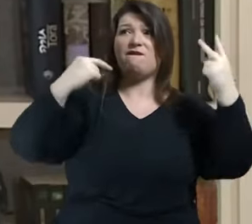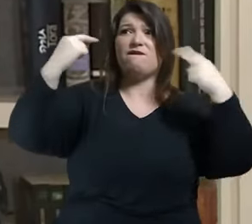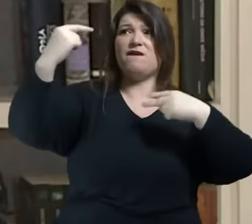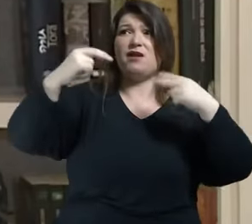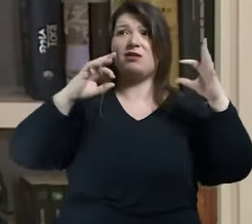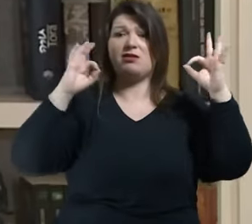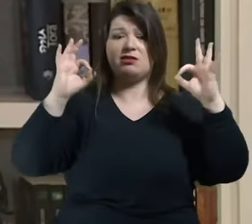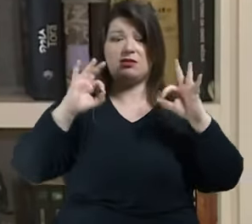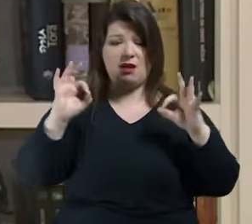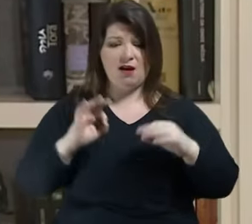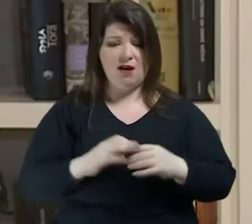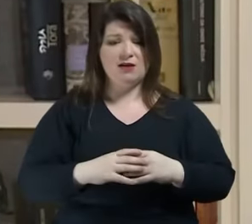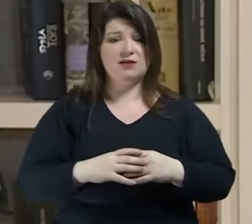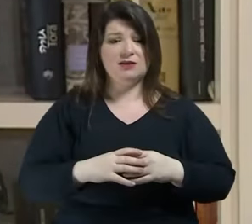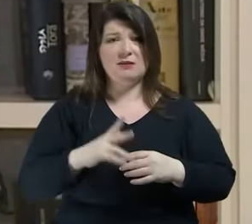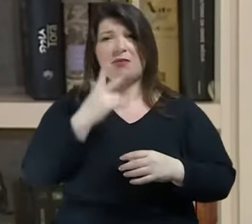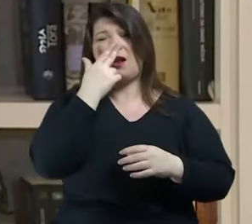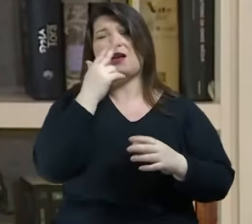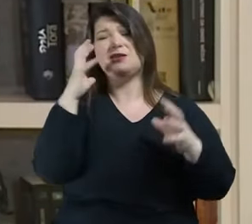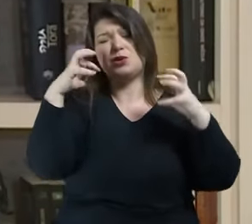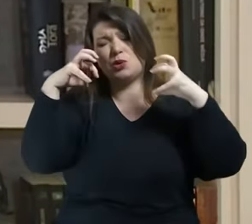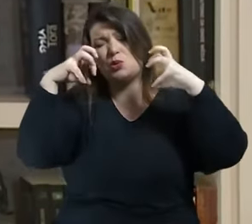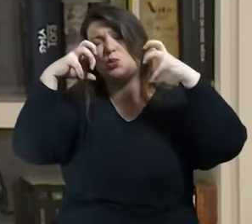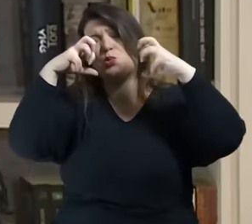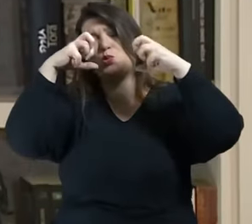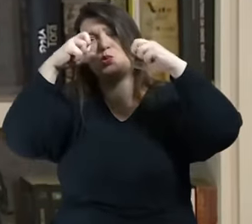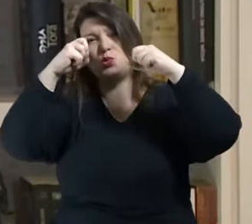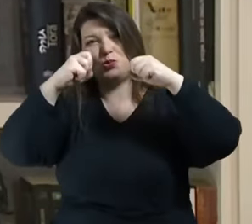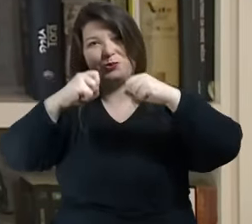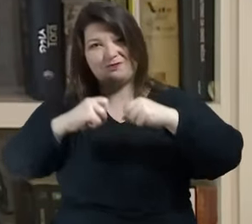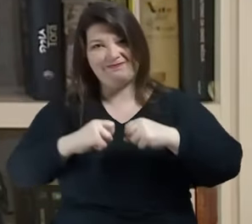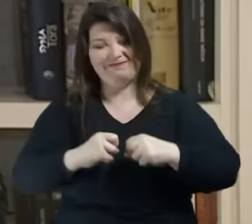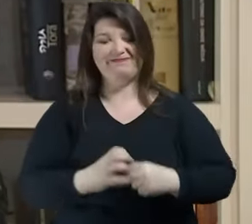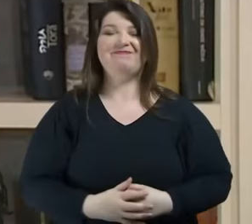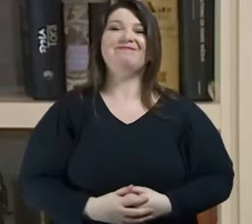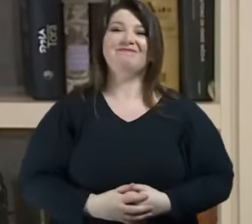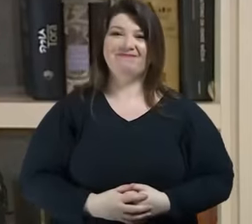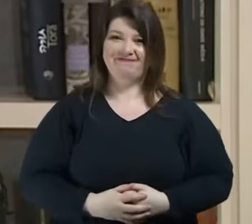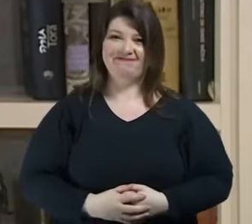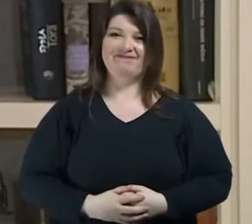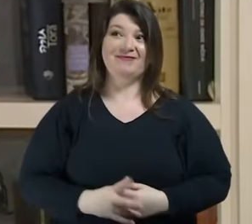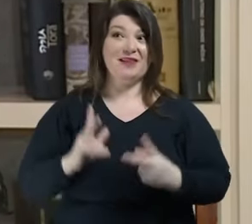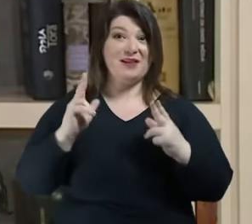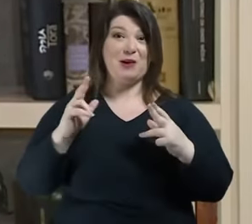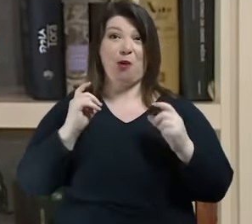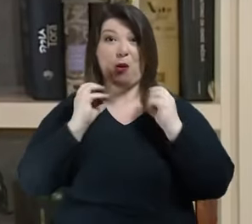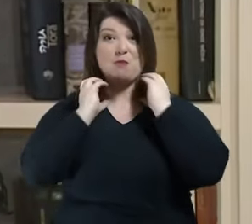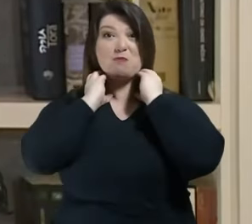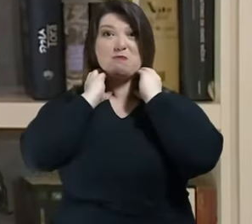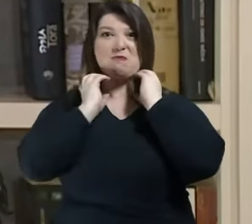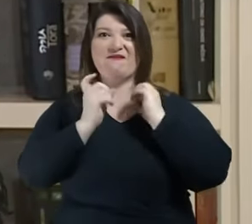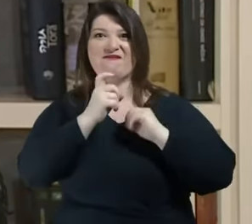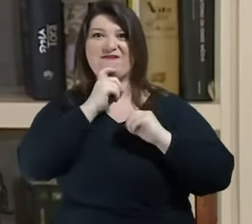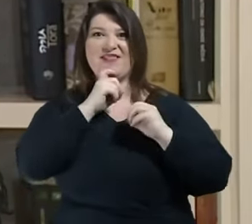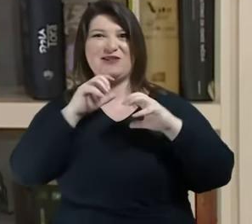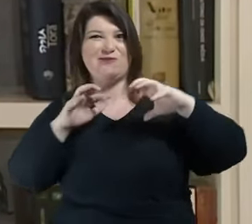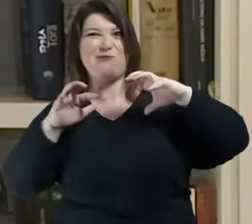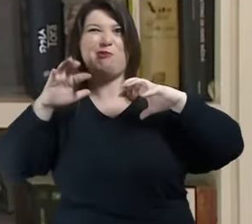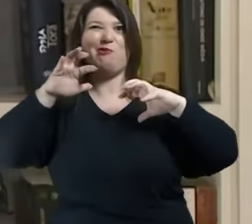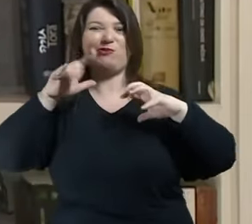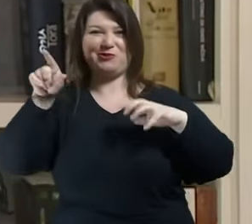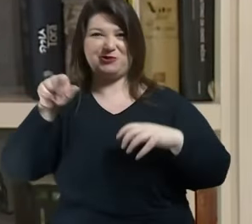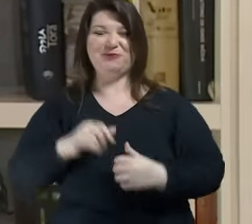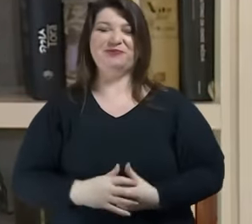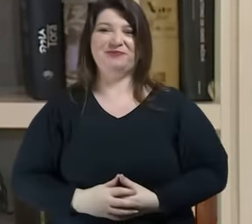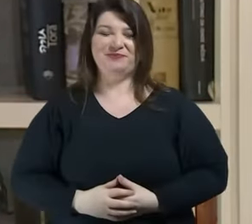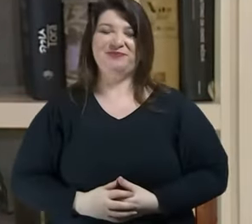sem postar a todo instante redescobrir algo sem que eu precise de qualquer qualquer uma das